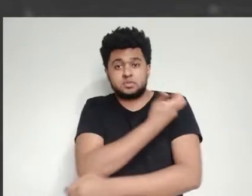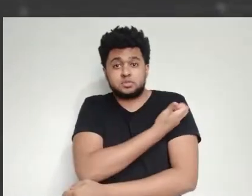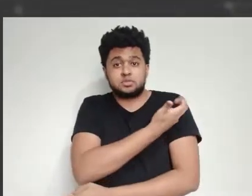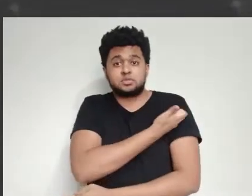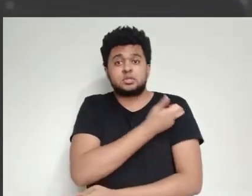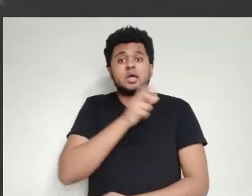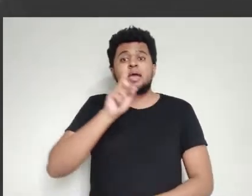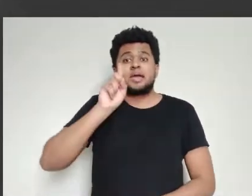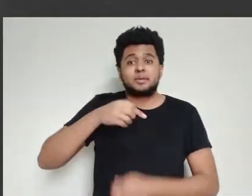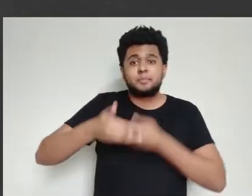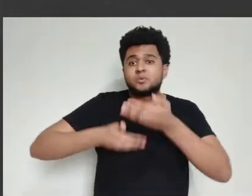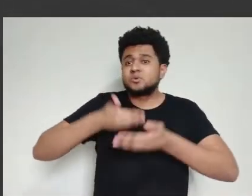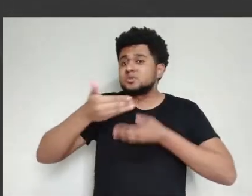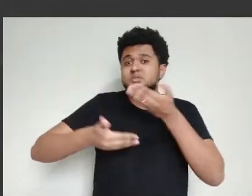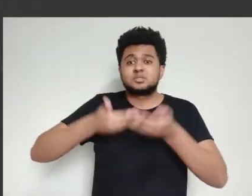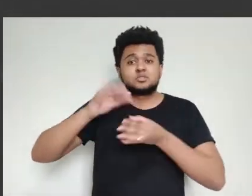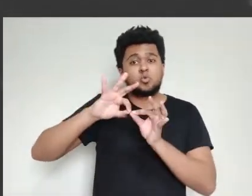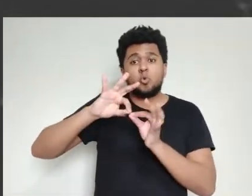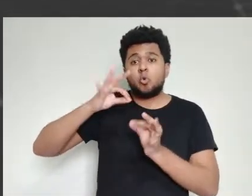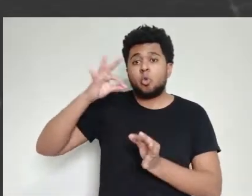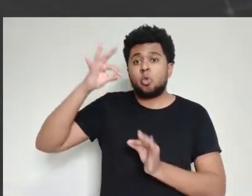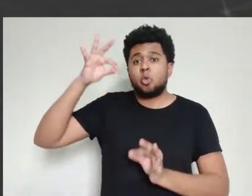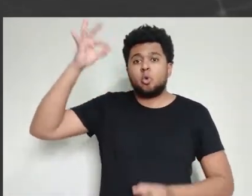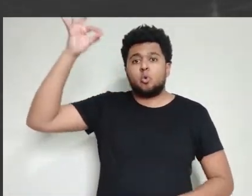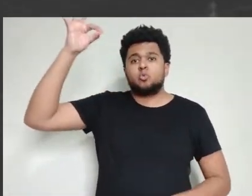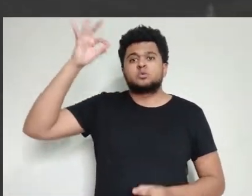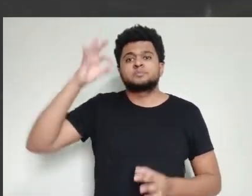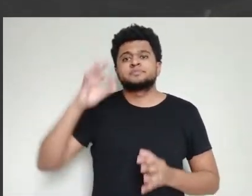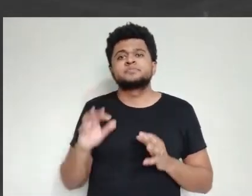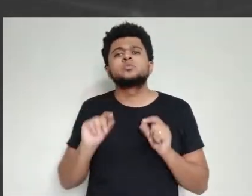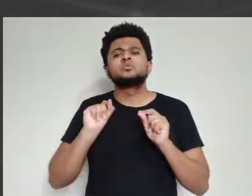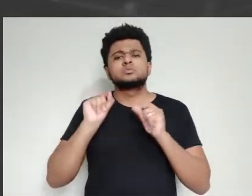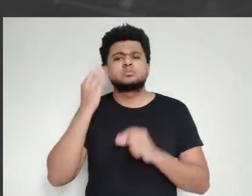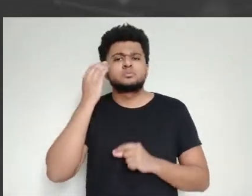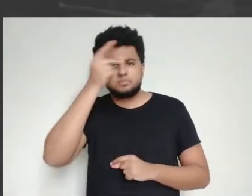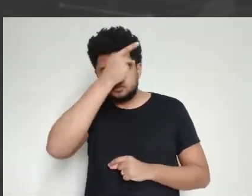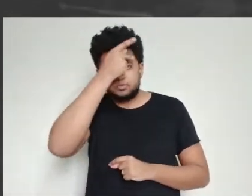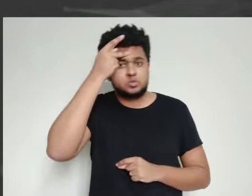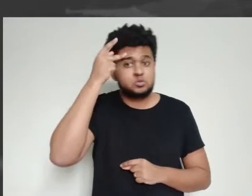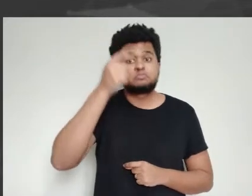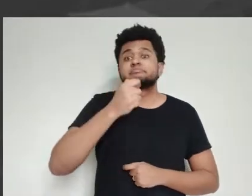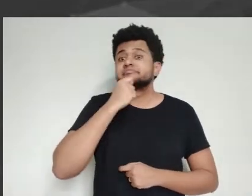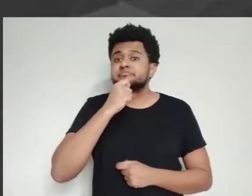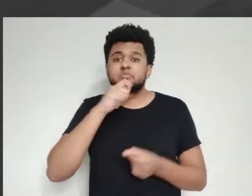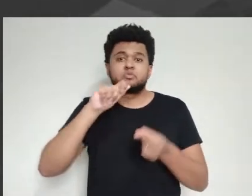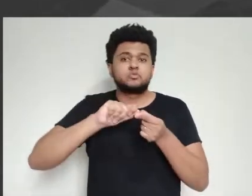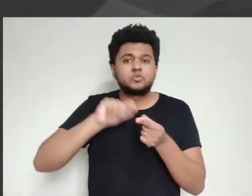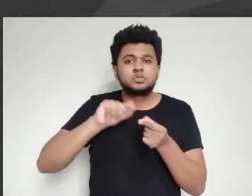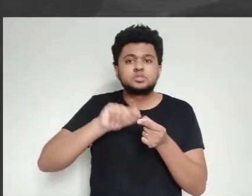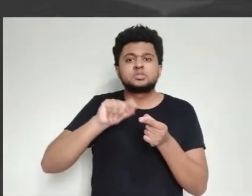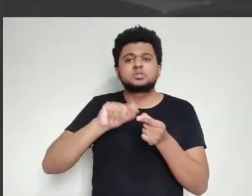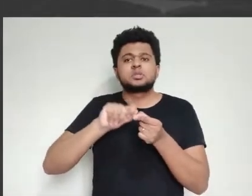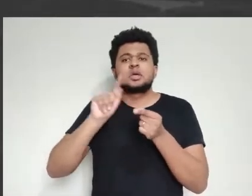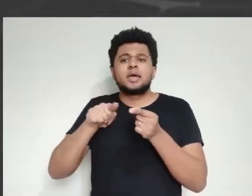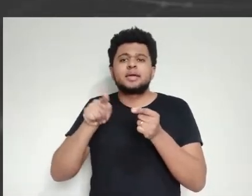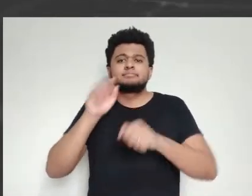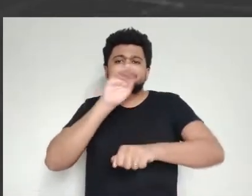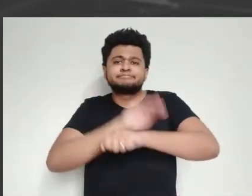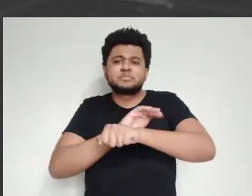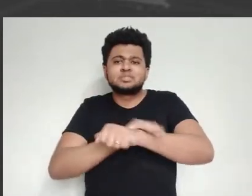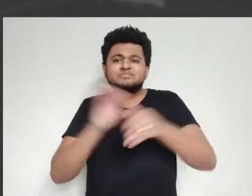a questão de produção de vacina, desenvolvimento de vacinas, realmente o processo é longo. O que